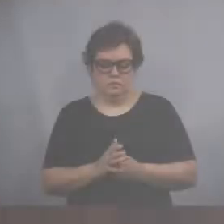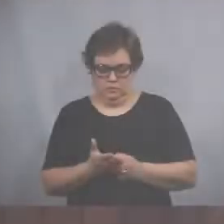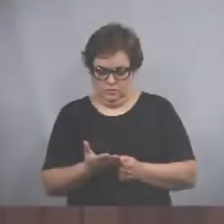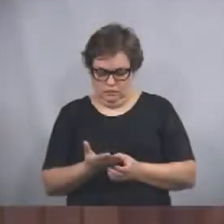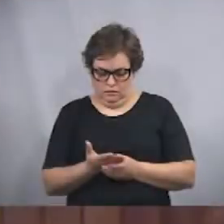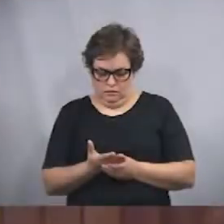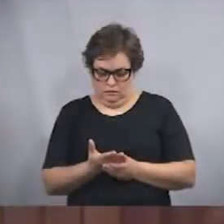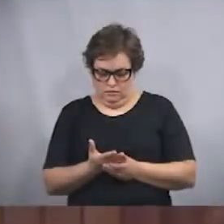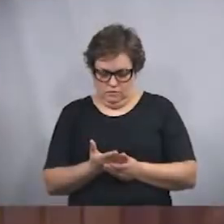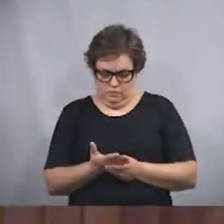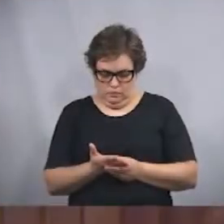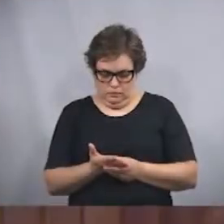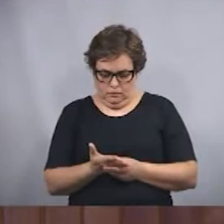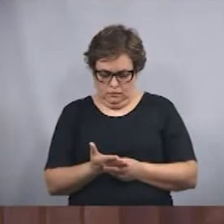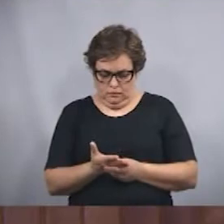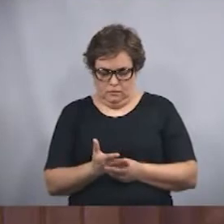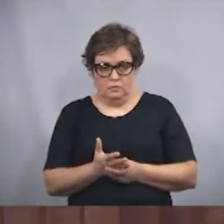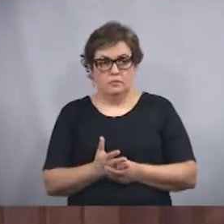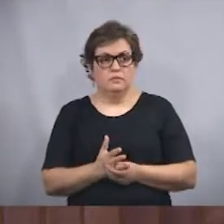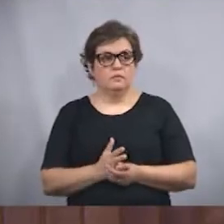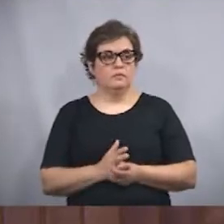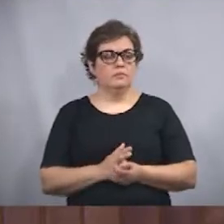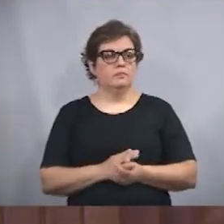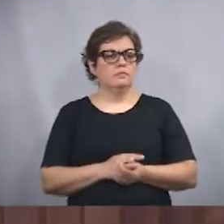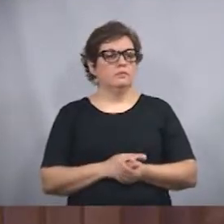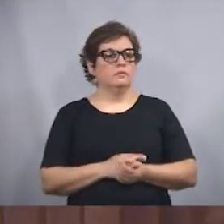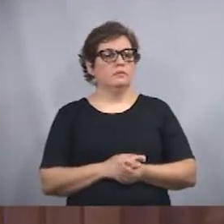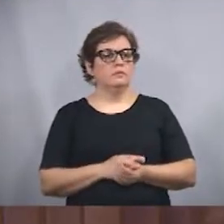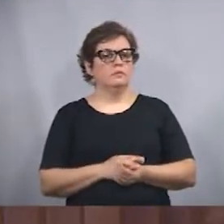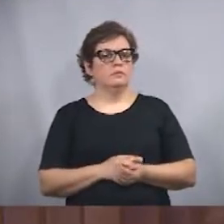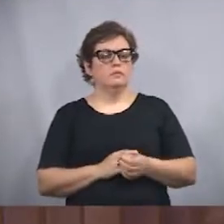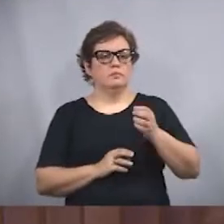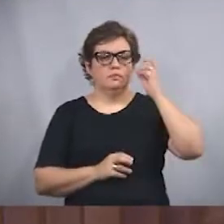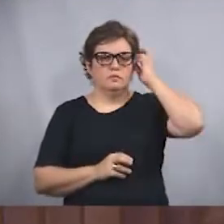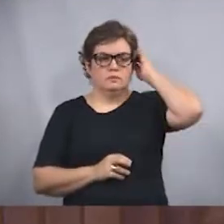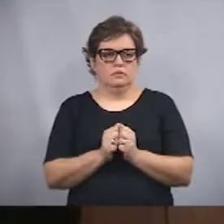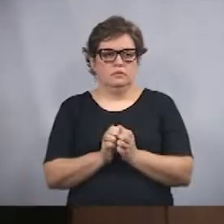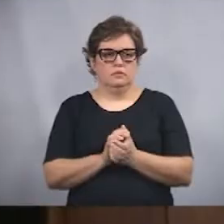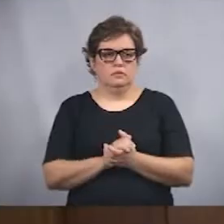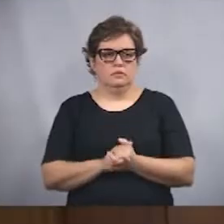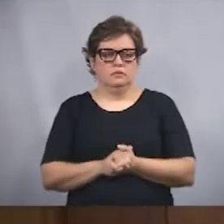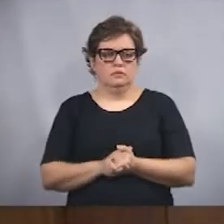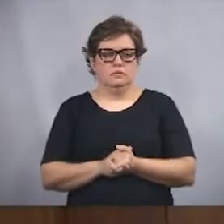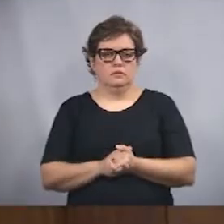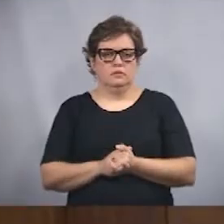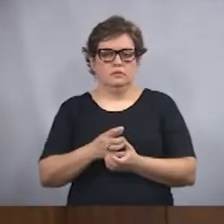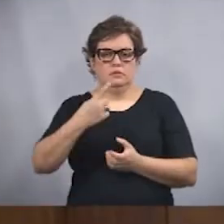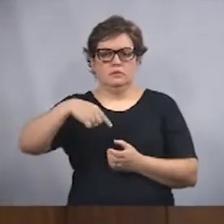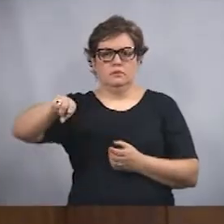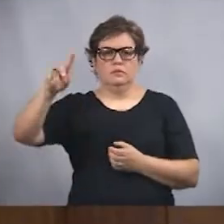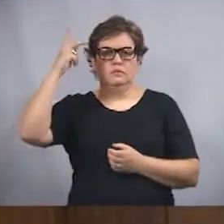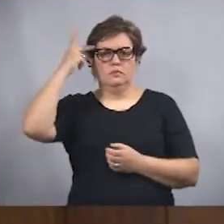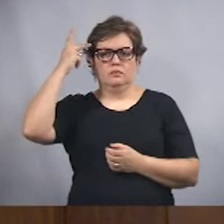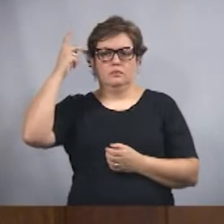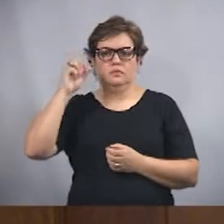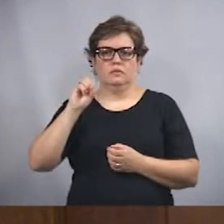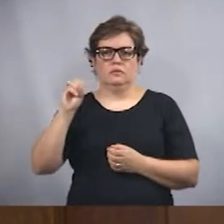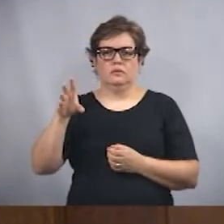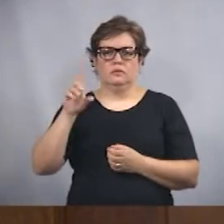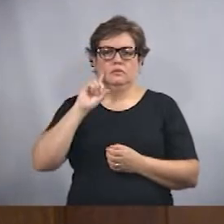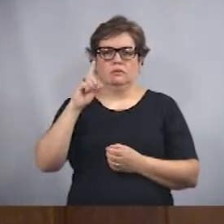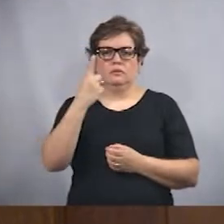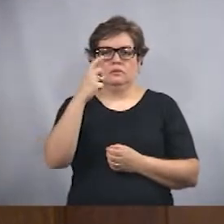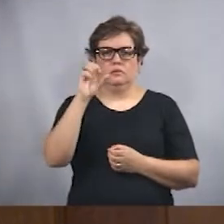A 33ª sessão de 2017 durou quase 5 horas. A pedido dos vereadores, a sessão foi